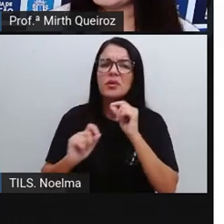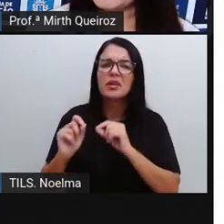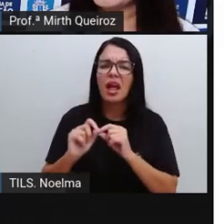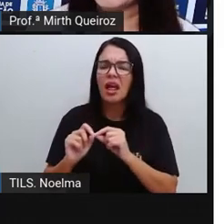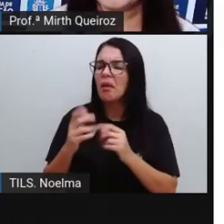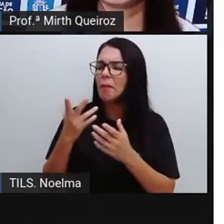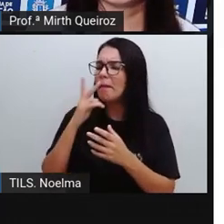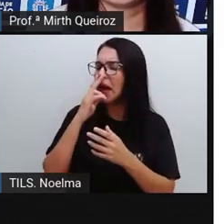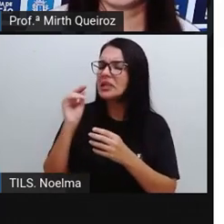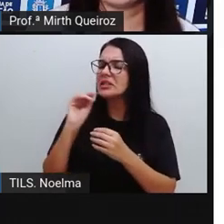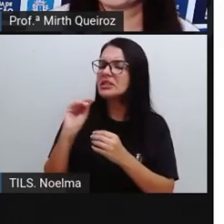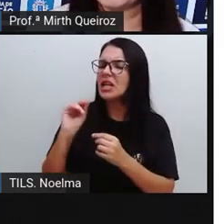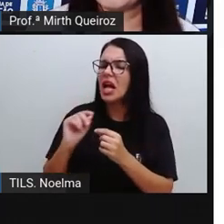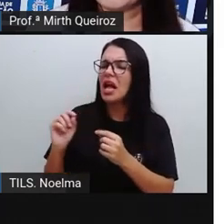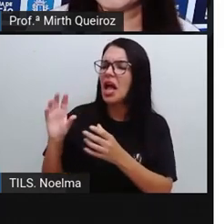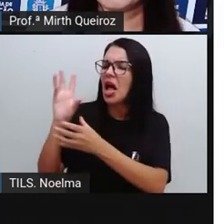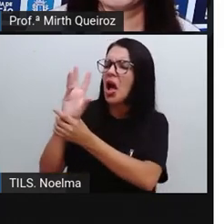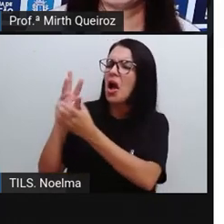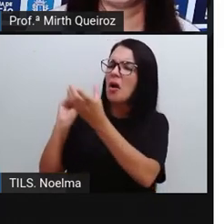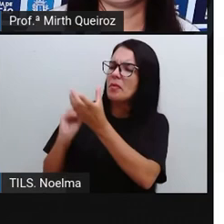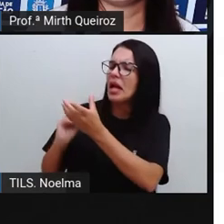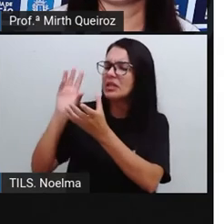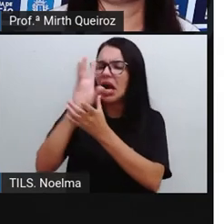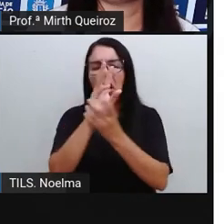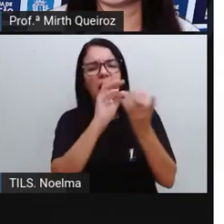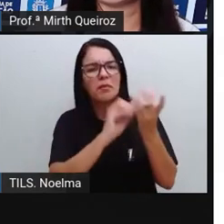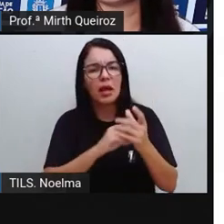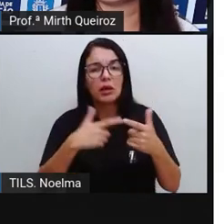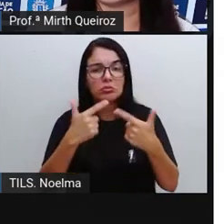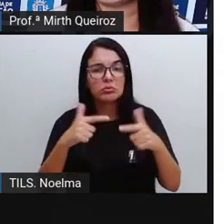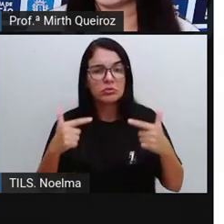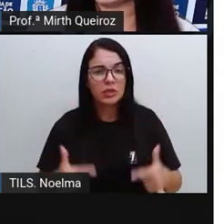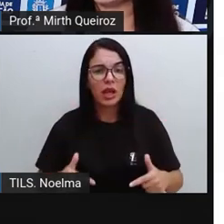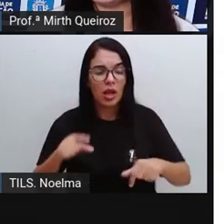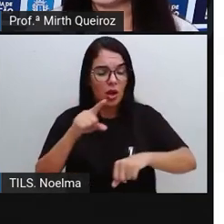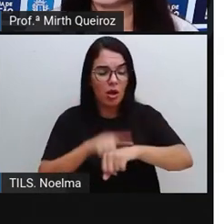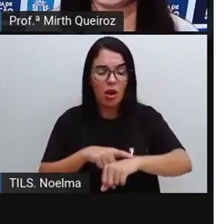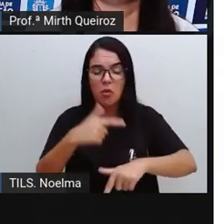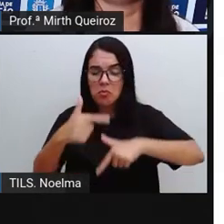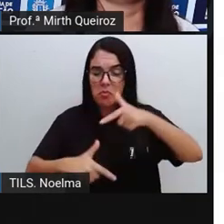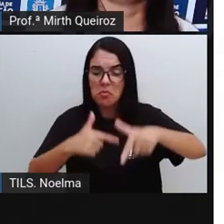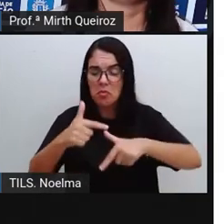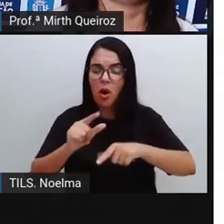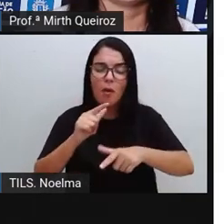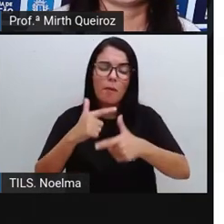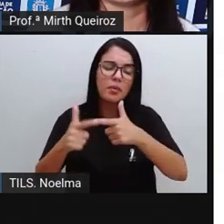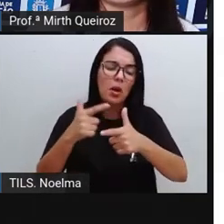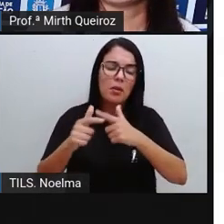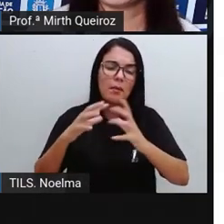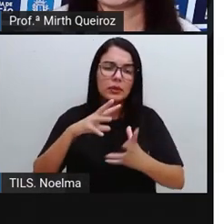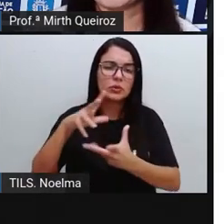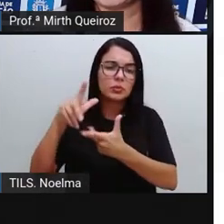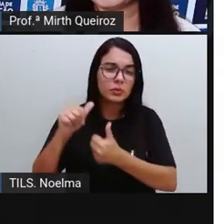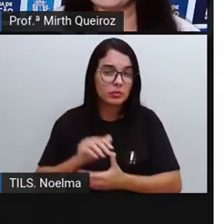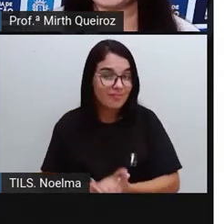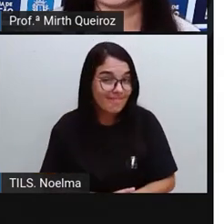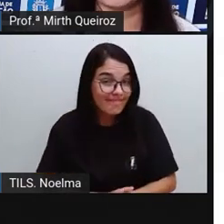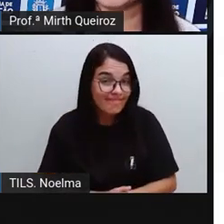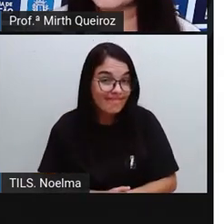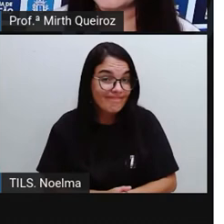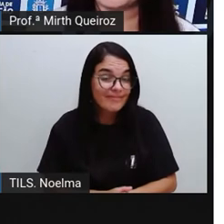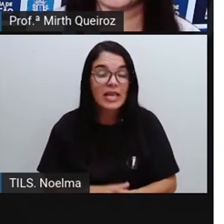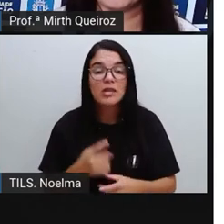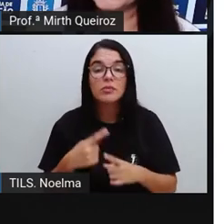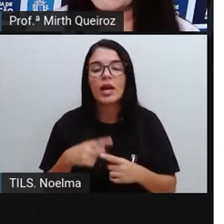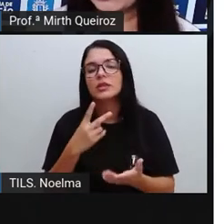superficiais, são repetitivas e não refletem os problemas contemporâneos do mundo. Justamente por Romero Brito utilizar sempre em